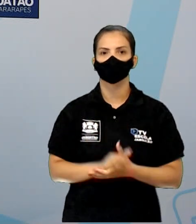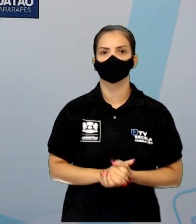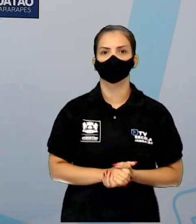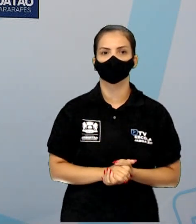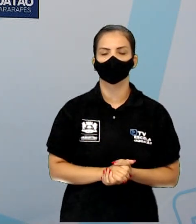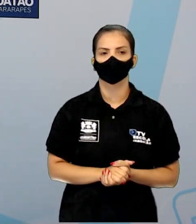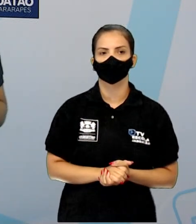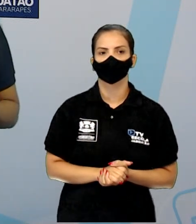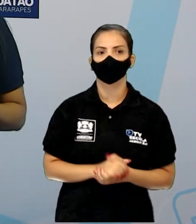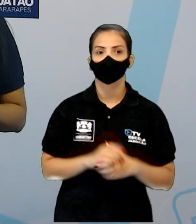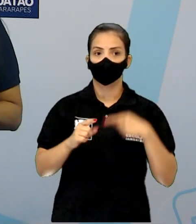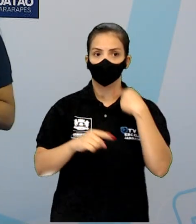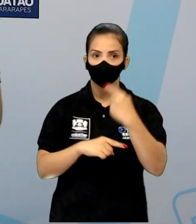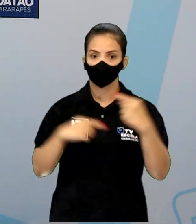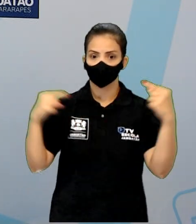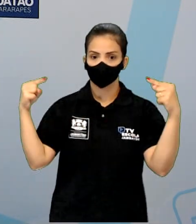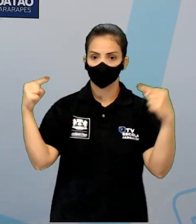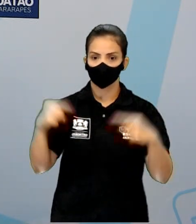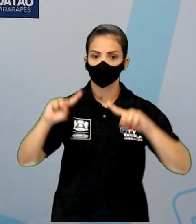partir dele vem o nosso desafio.